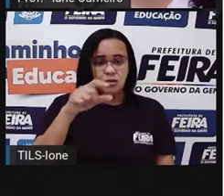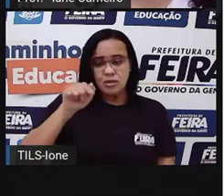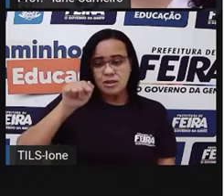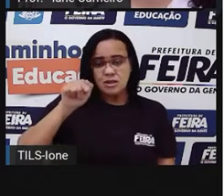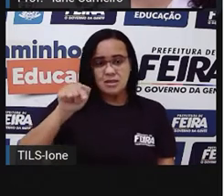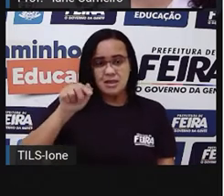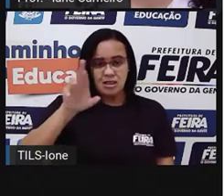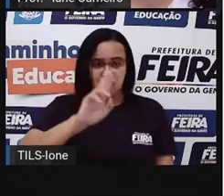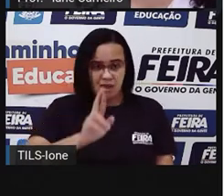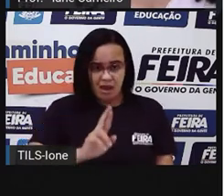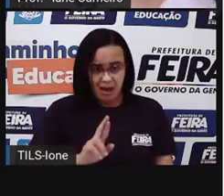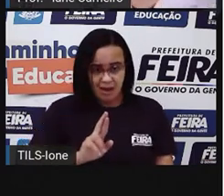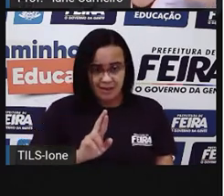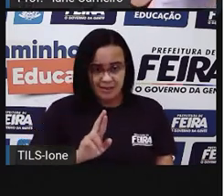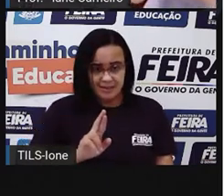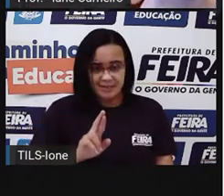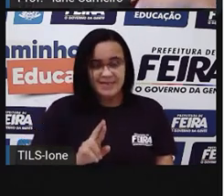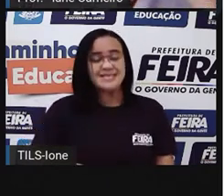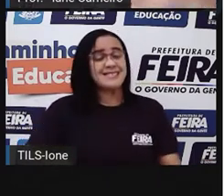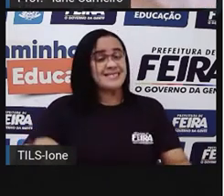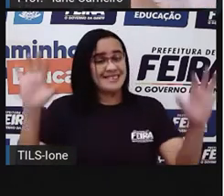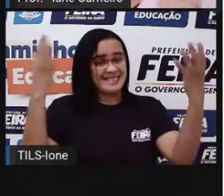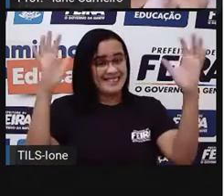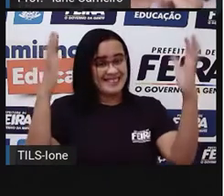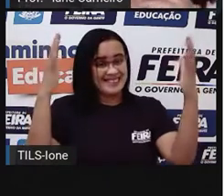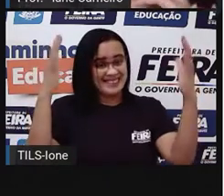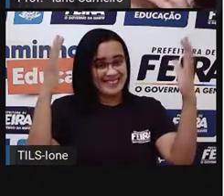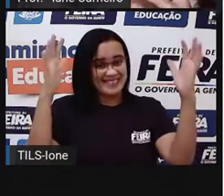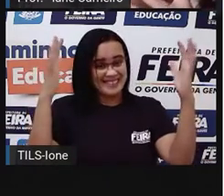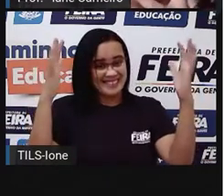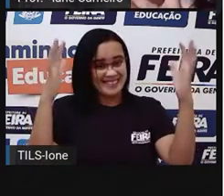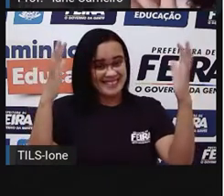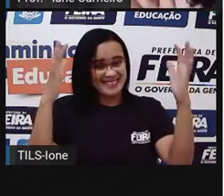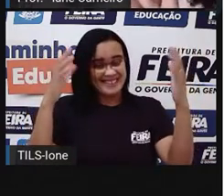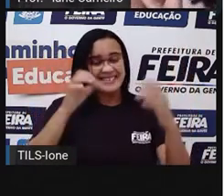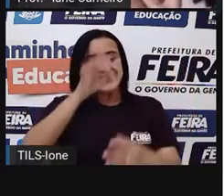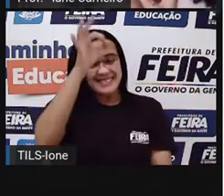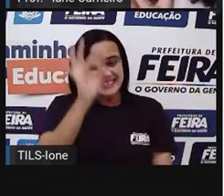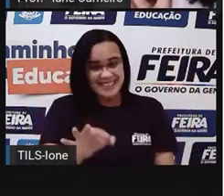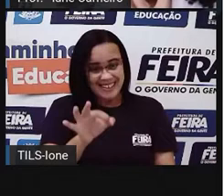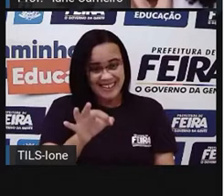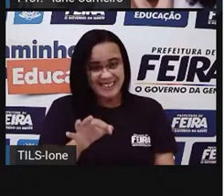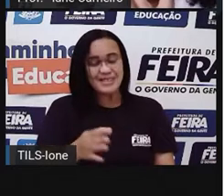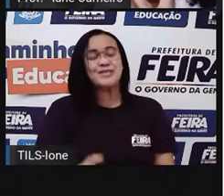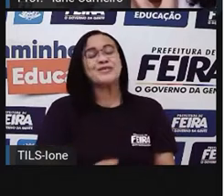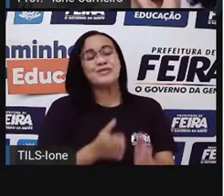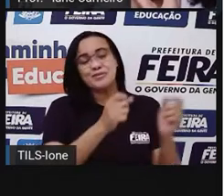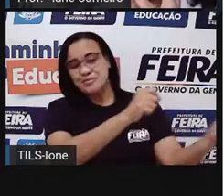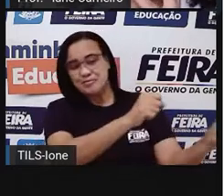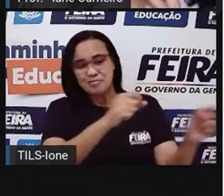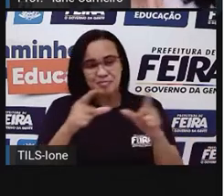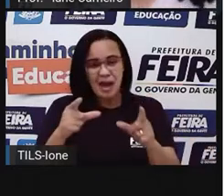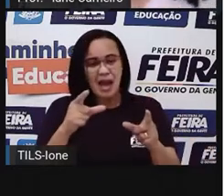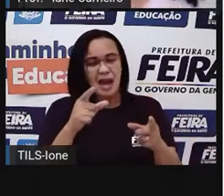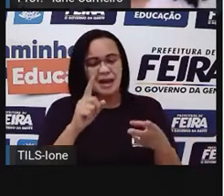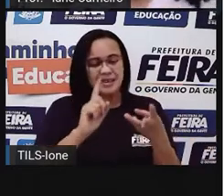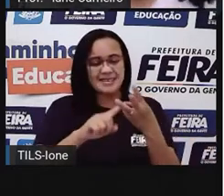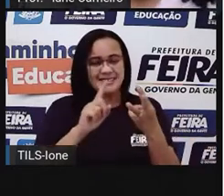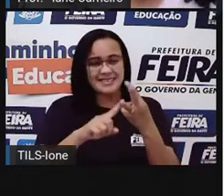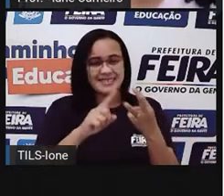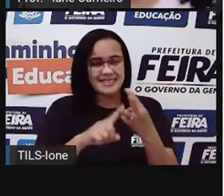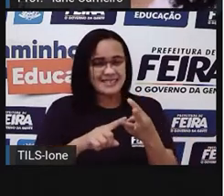Vamos ver? Muito bem! Você acertou? Vamos para a próxima. Qual é a